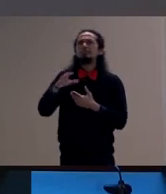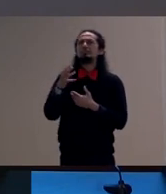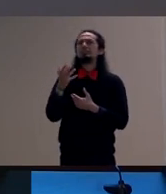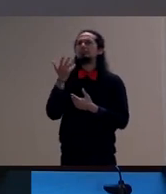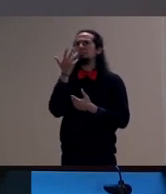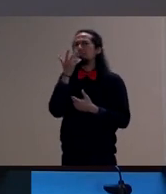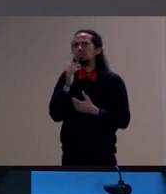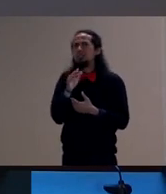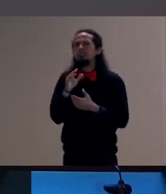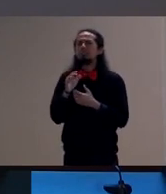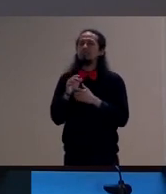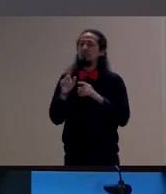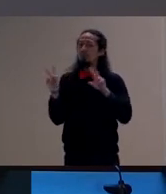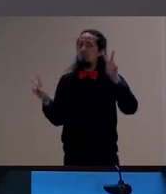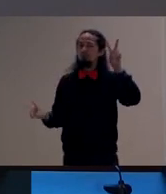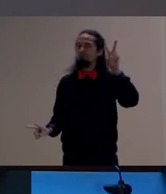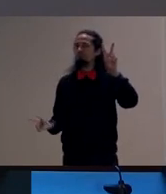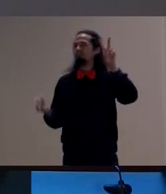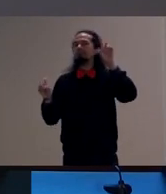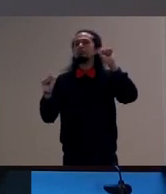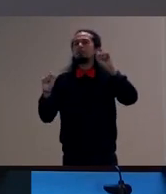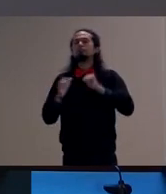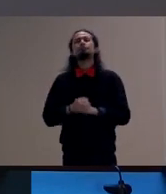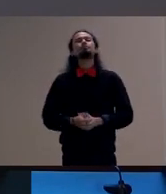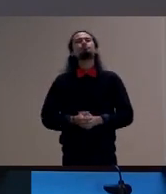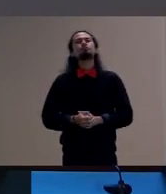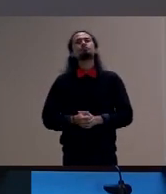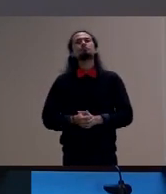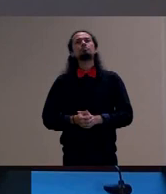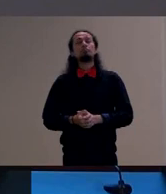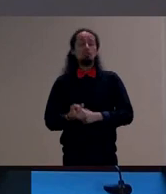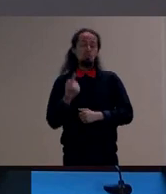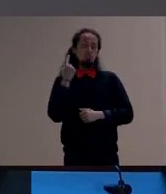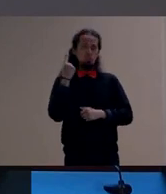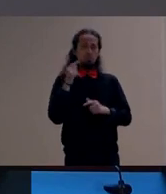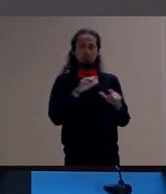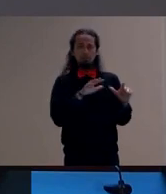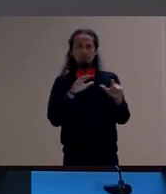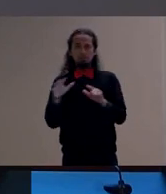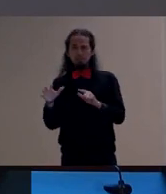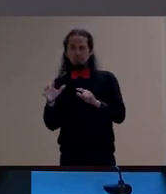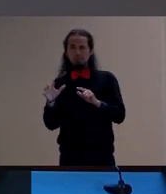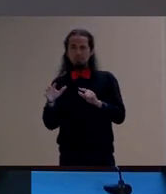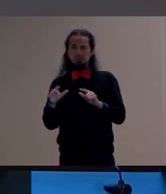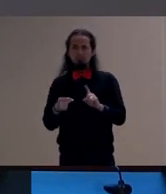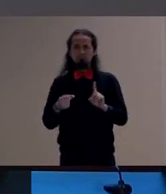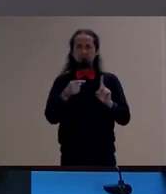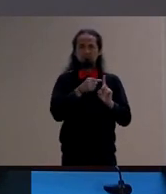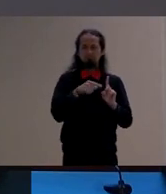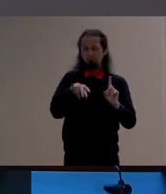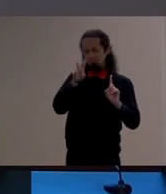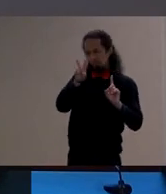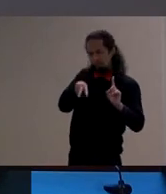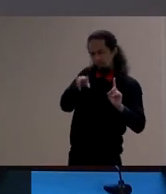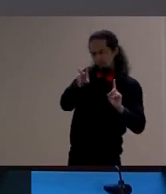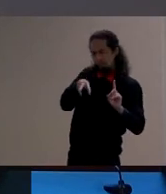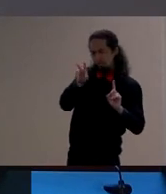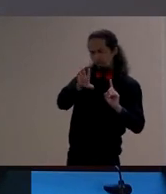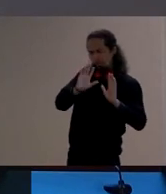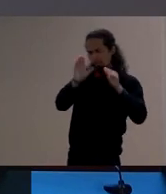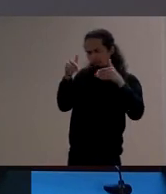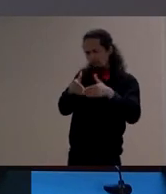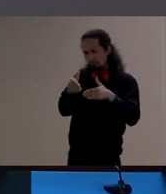abre aspas durante uma semana o leitor esteve inteiramente absorto na agitação do texto